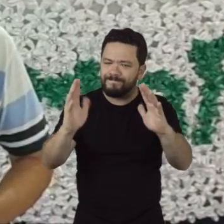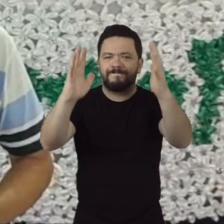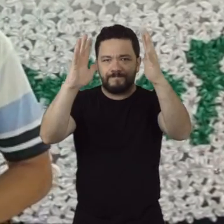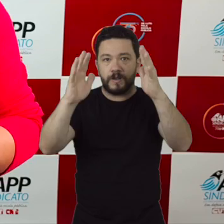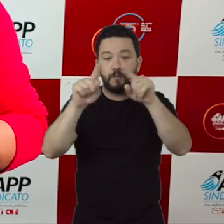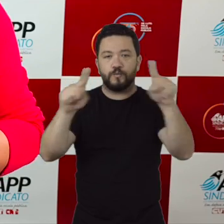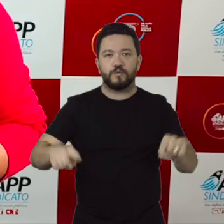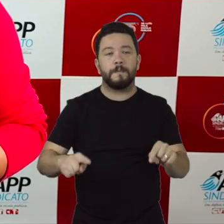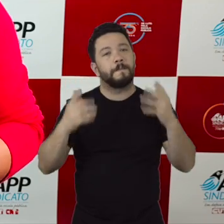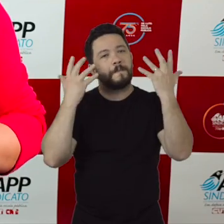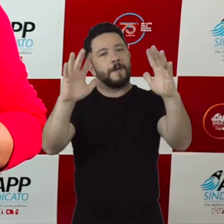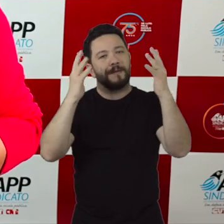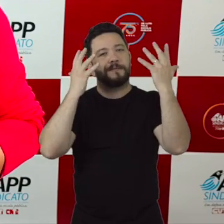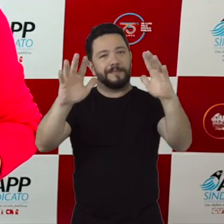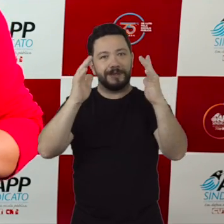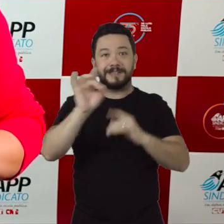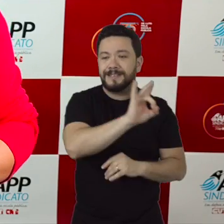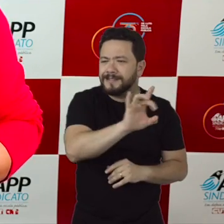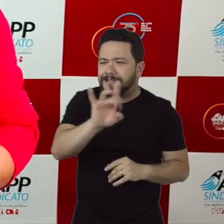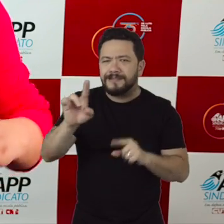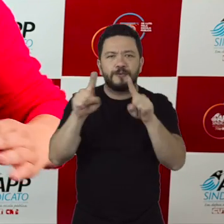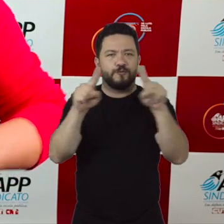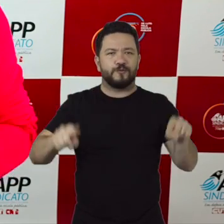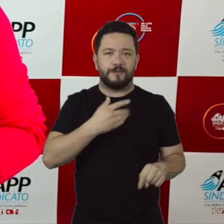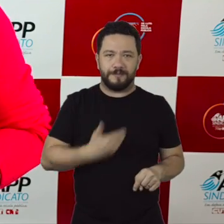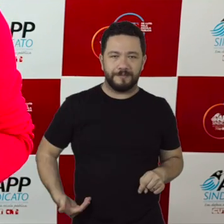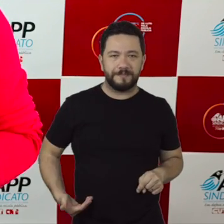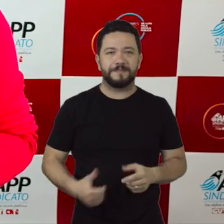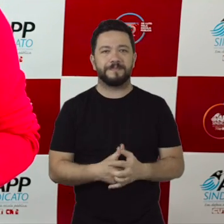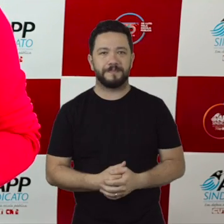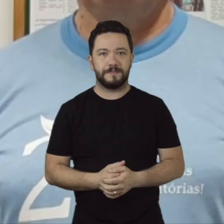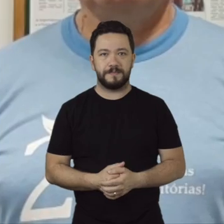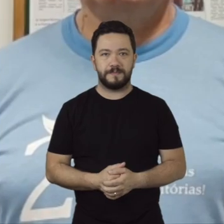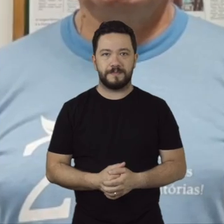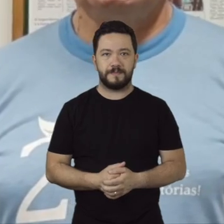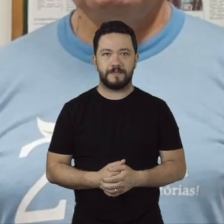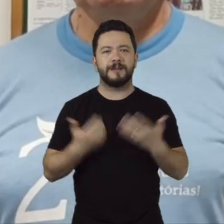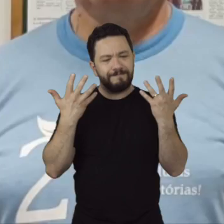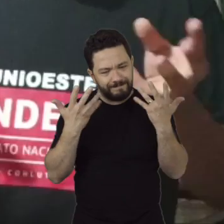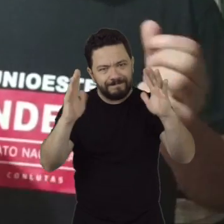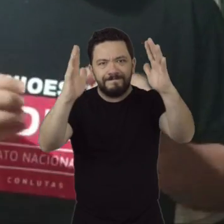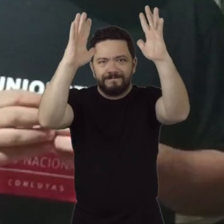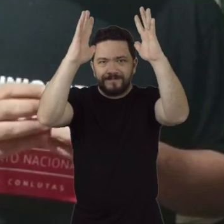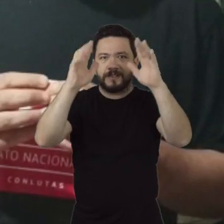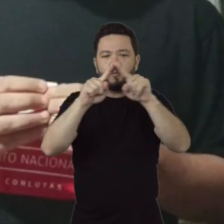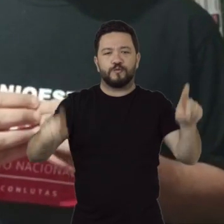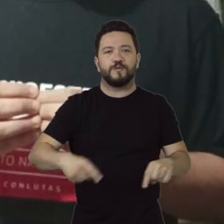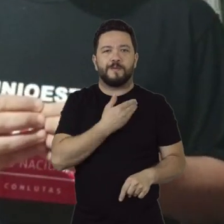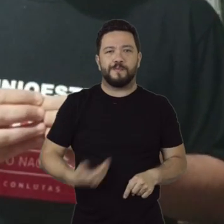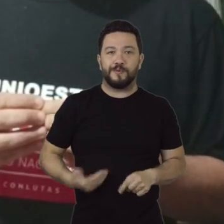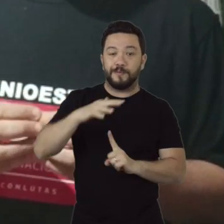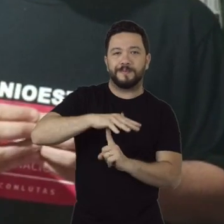grande valor. Um parabéns a todos os servidores e servidoras públicas. Viva o serviço público. Viva os servidores